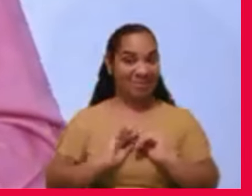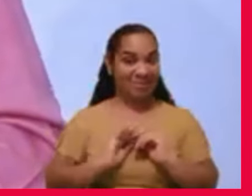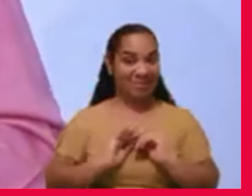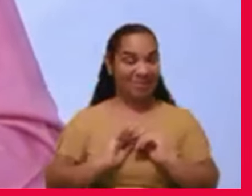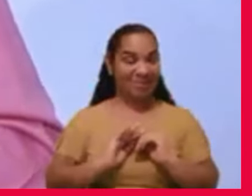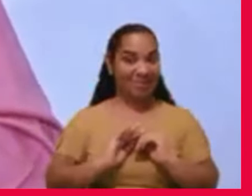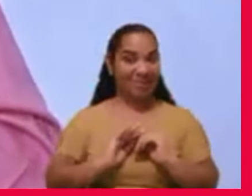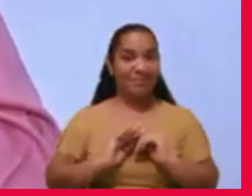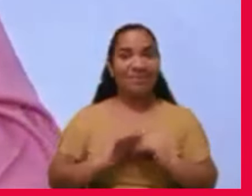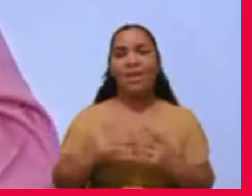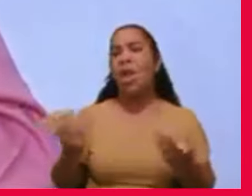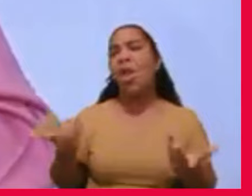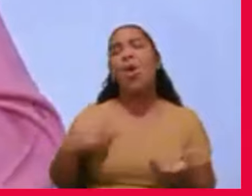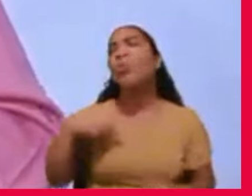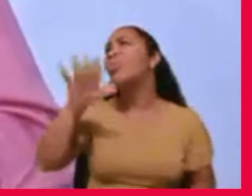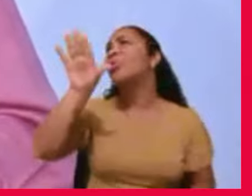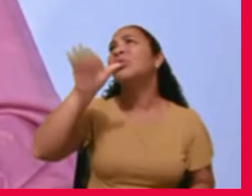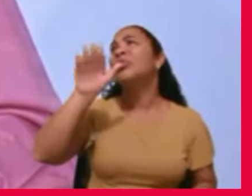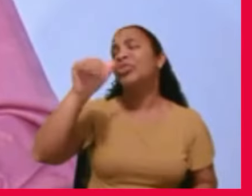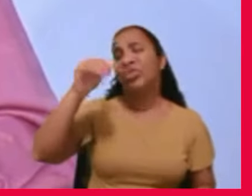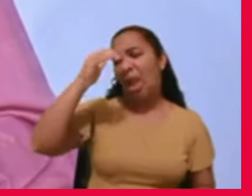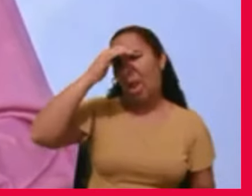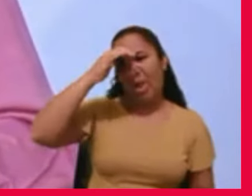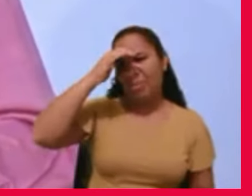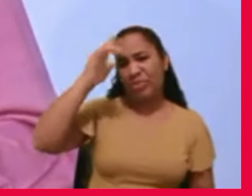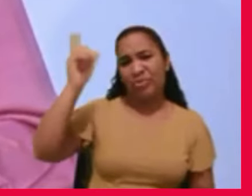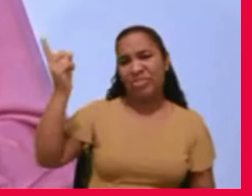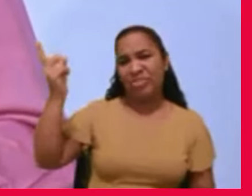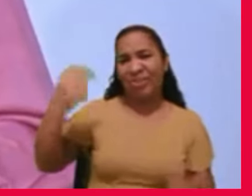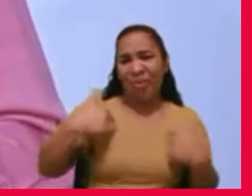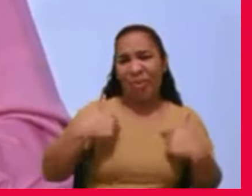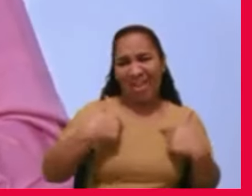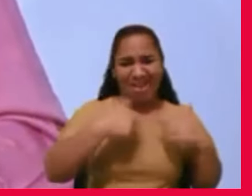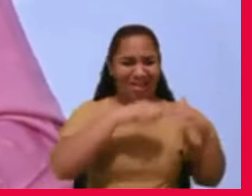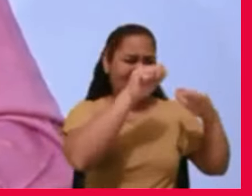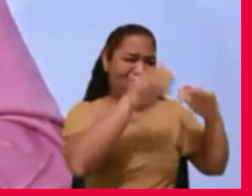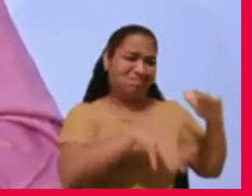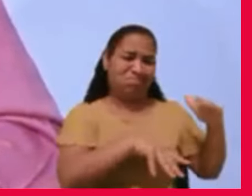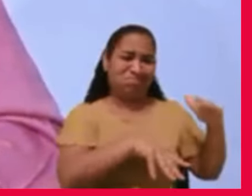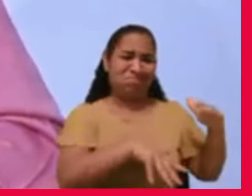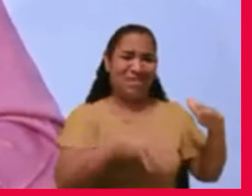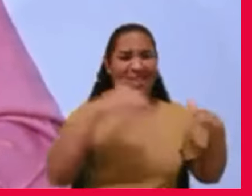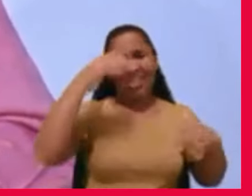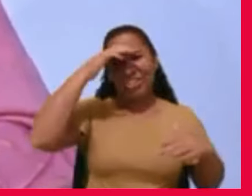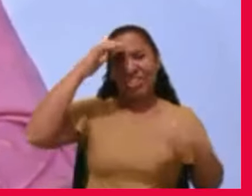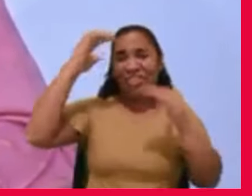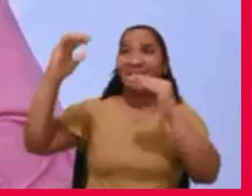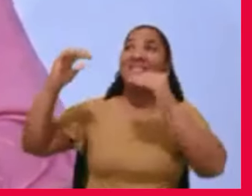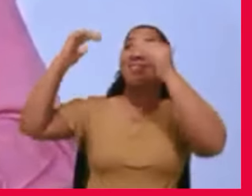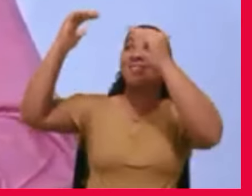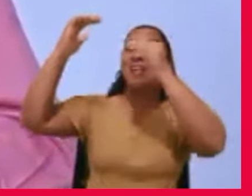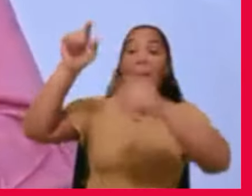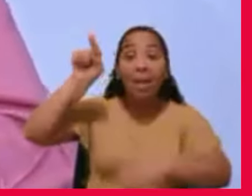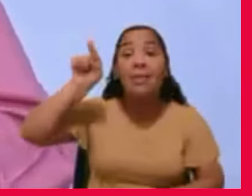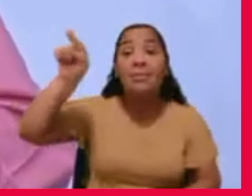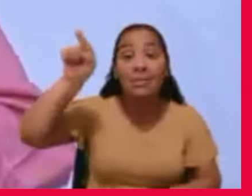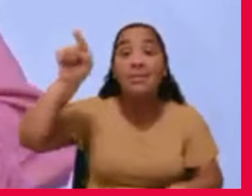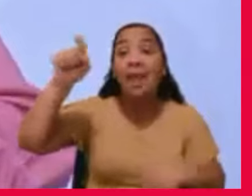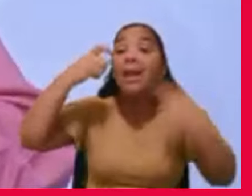esfera que não vai lembrar de um gato pestente. Não. Mas ele teve a preocupação de vir